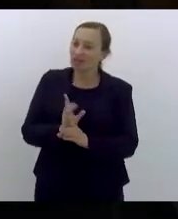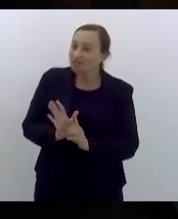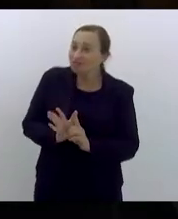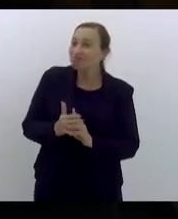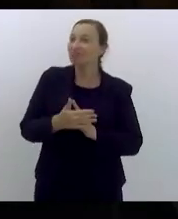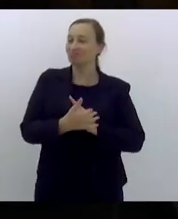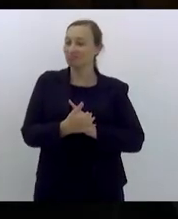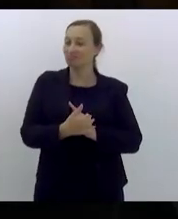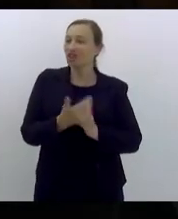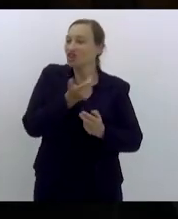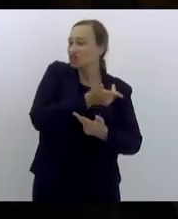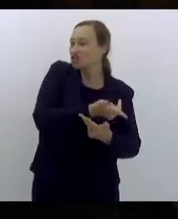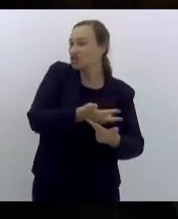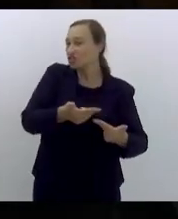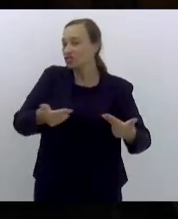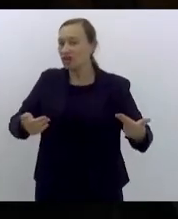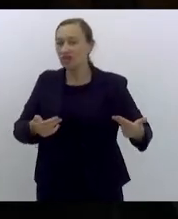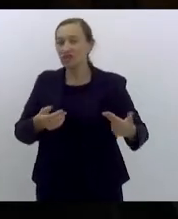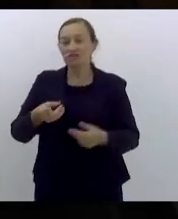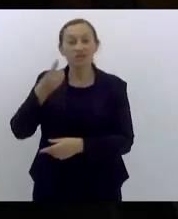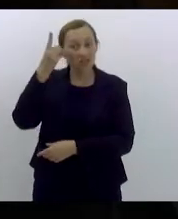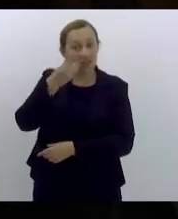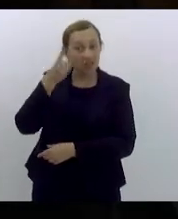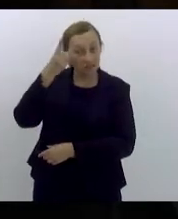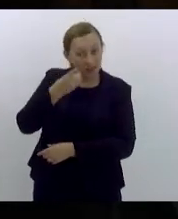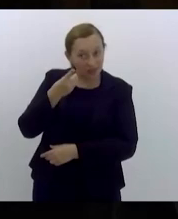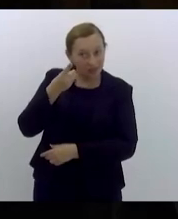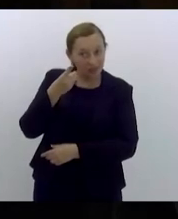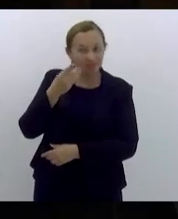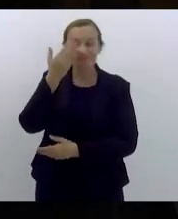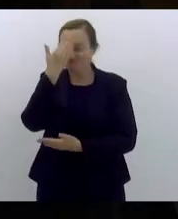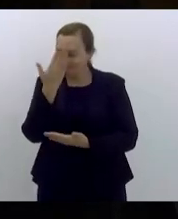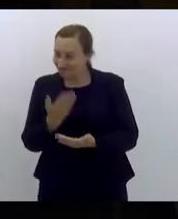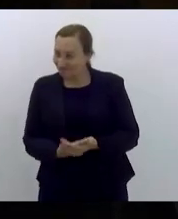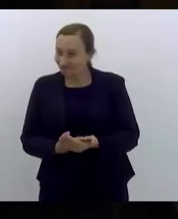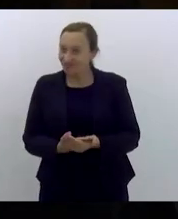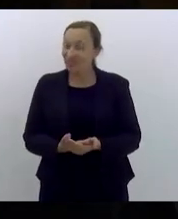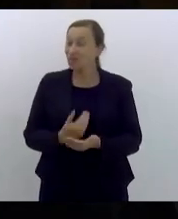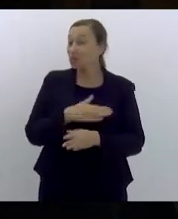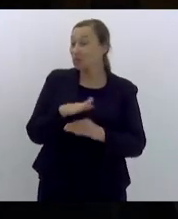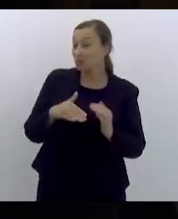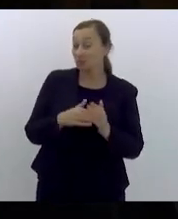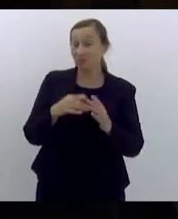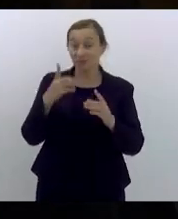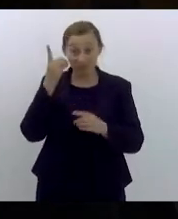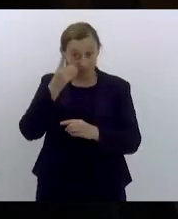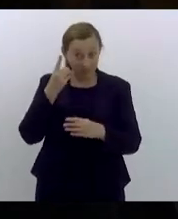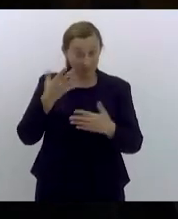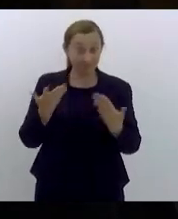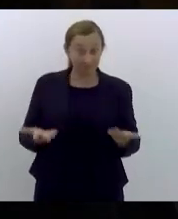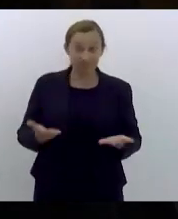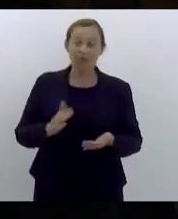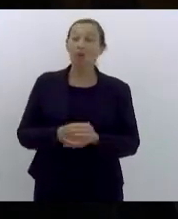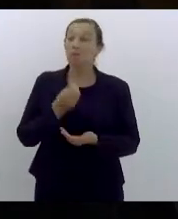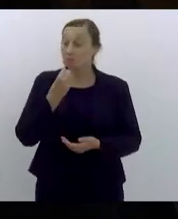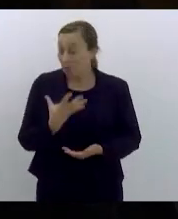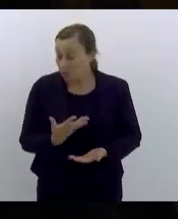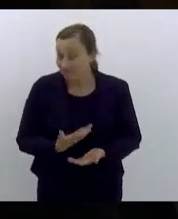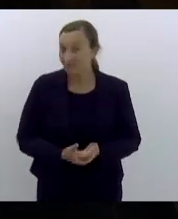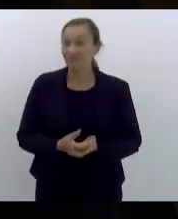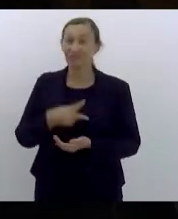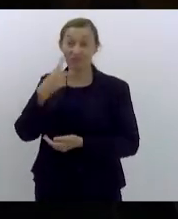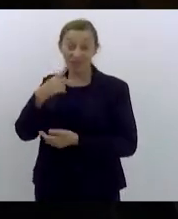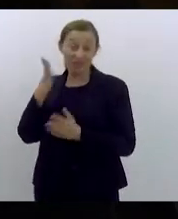de diversos deputados e esperançosamente acredito eu da maioria dos deputados bom falando